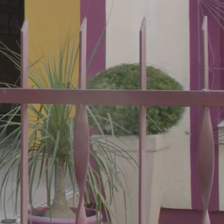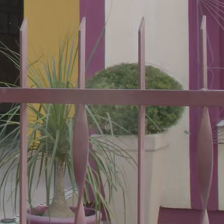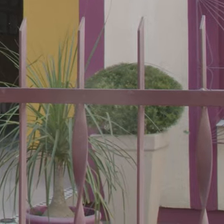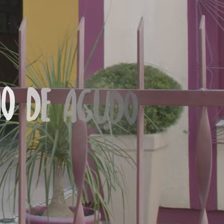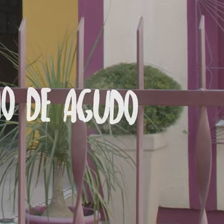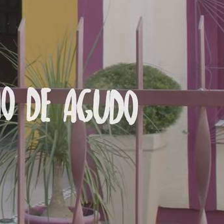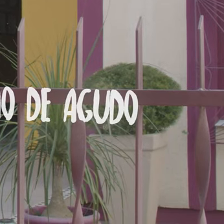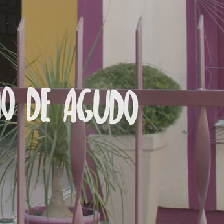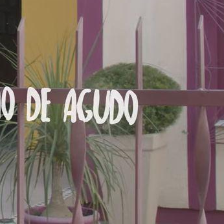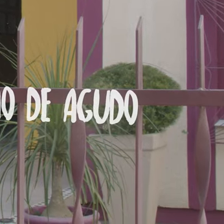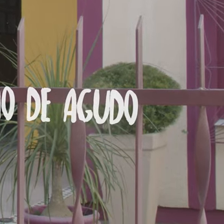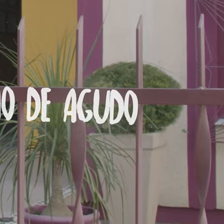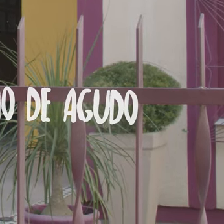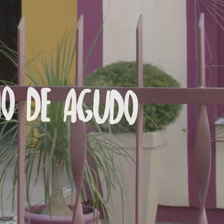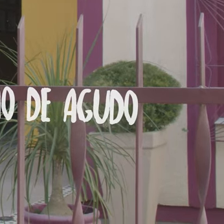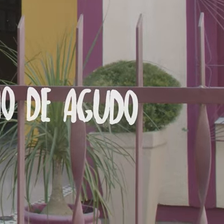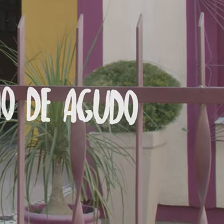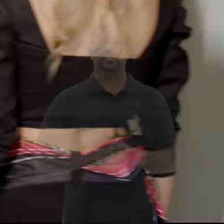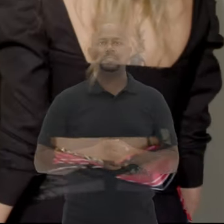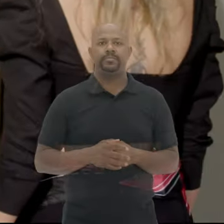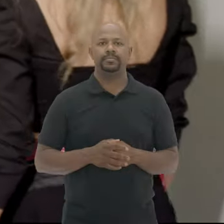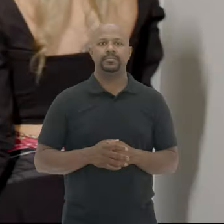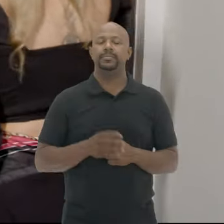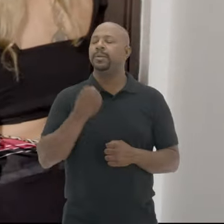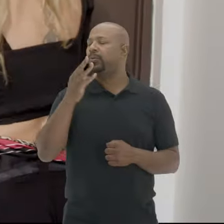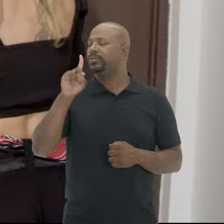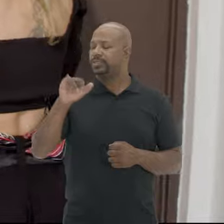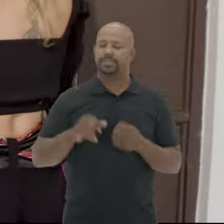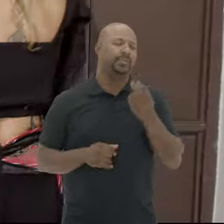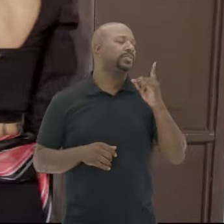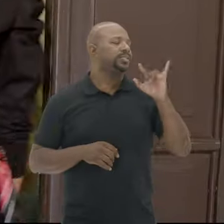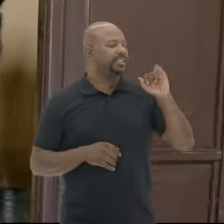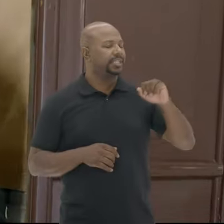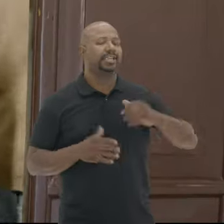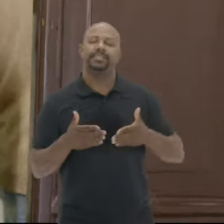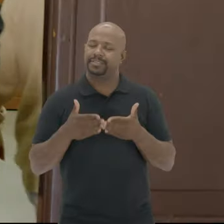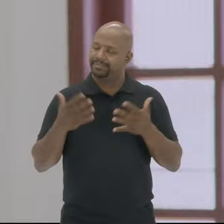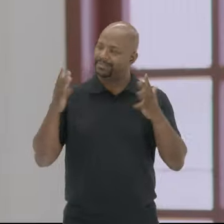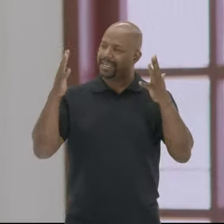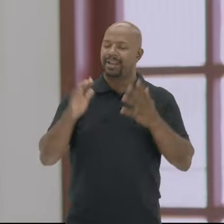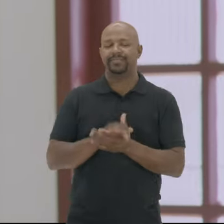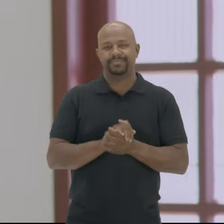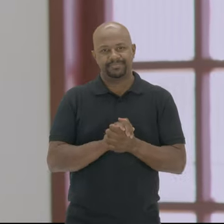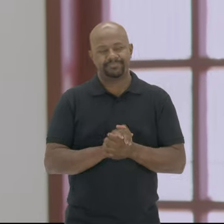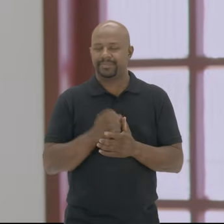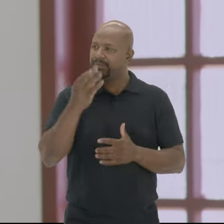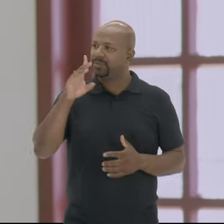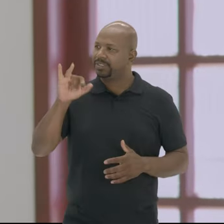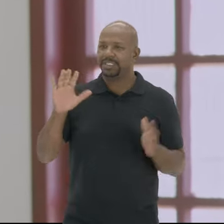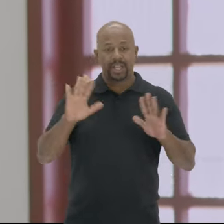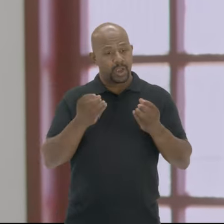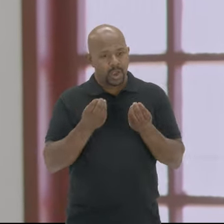Entram em uma sala de exposição E são recebidos por um homem Com trajes típicos Bom dia Bom dia Bom Salve, salve Bom